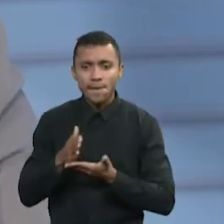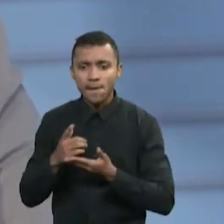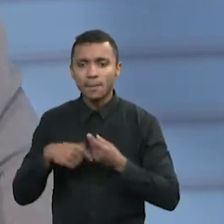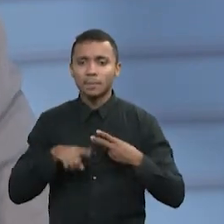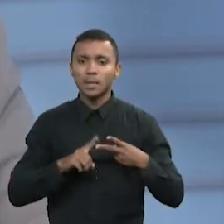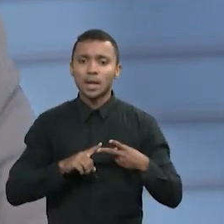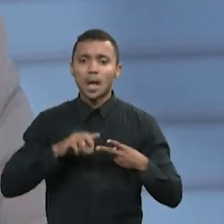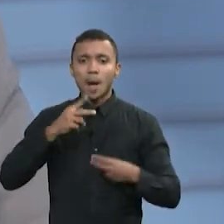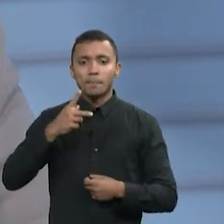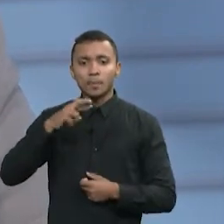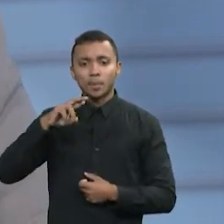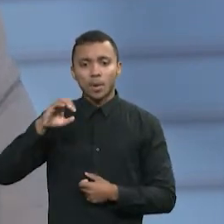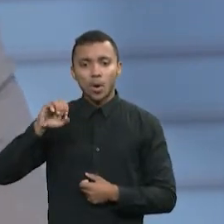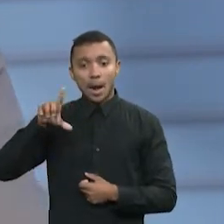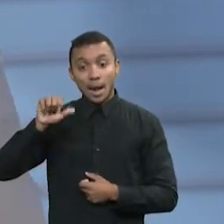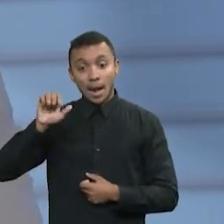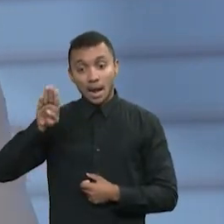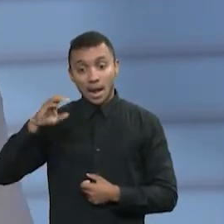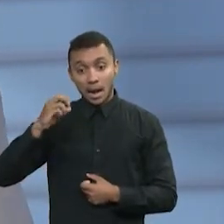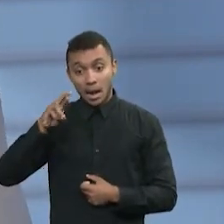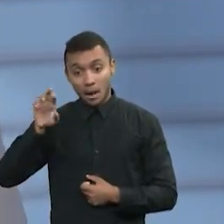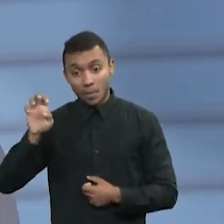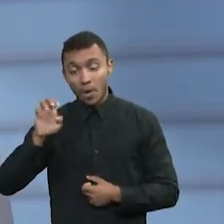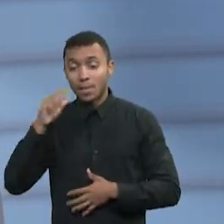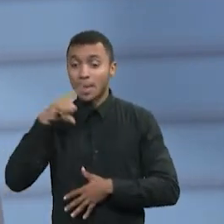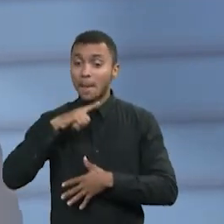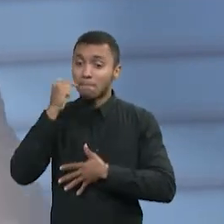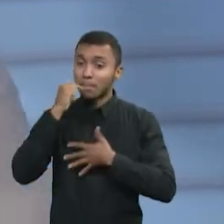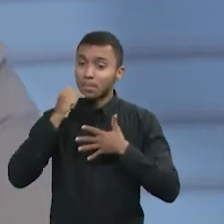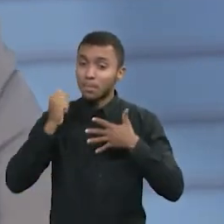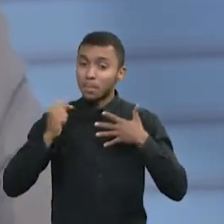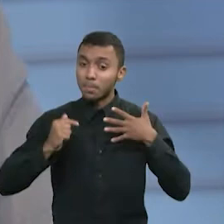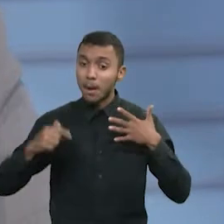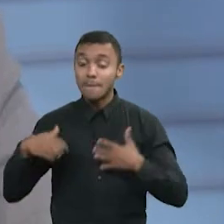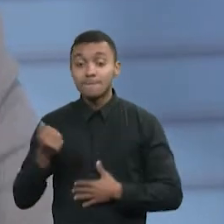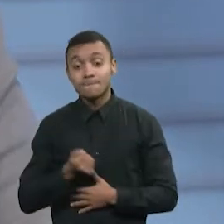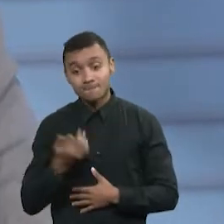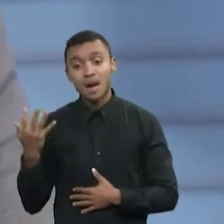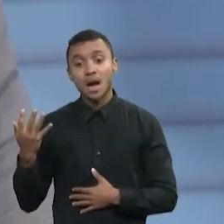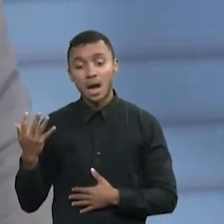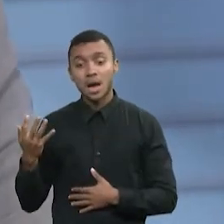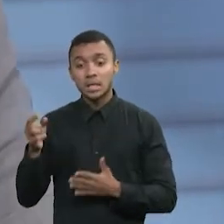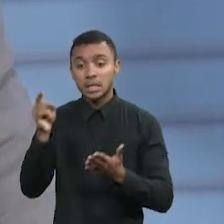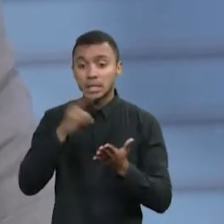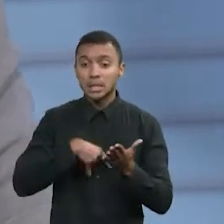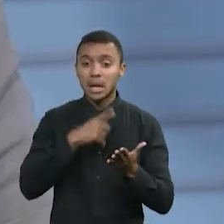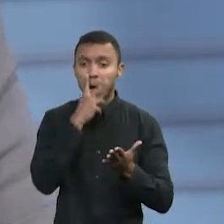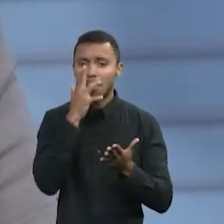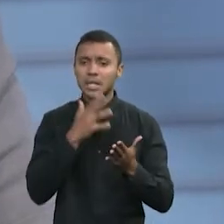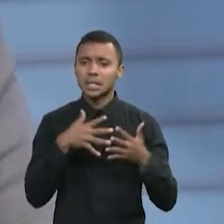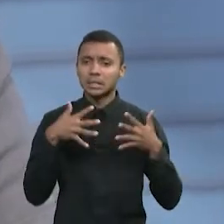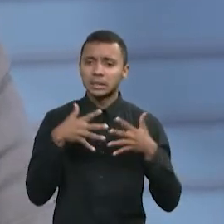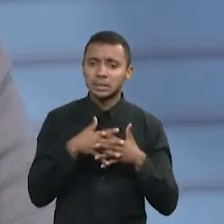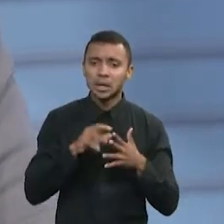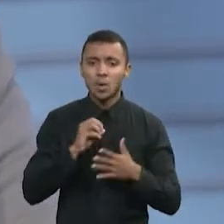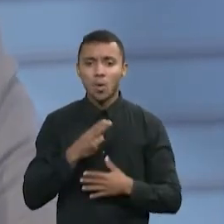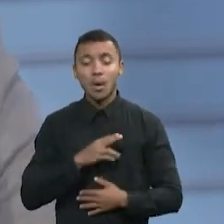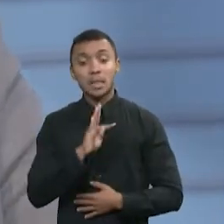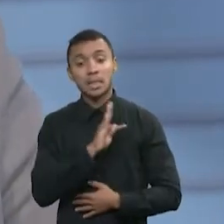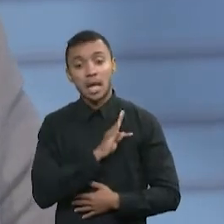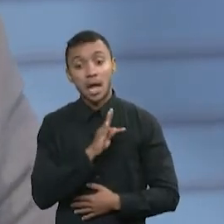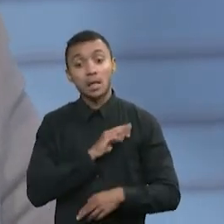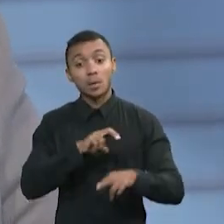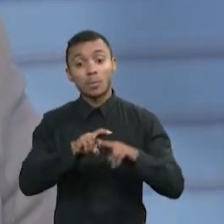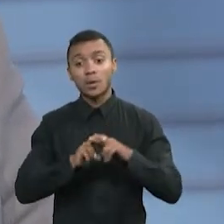prolabórios, existem vários fatores que podem tornar sua declaração bem mais complexa e bem mais técnica. Então é não